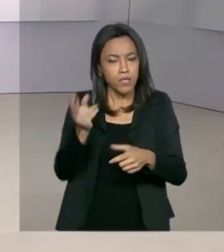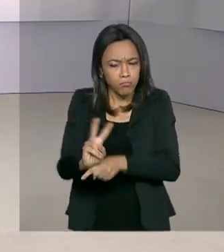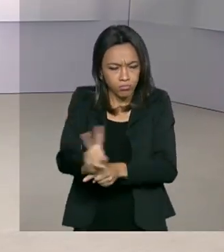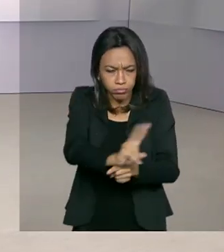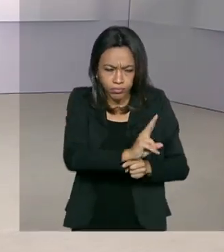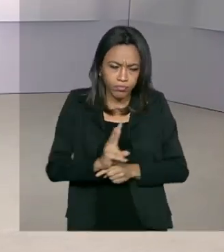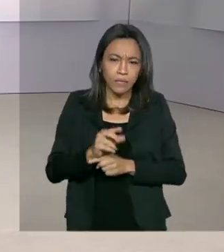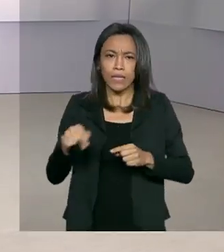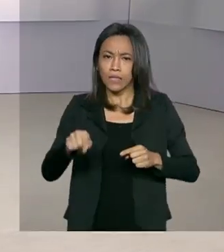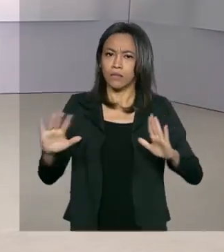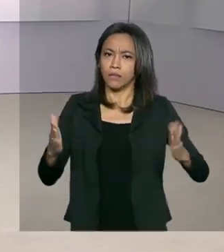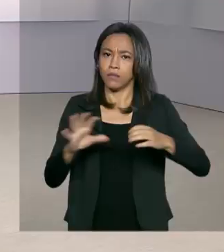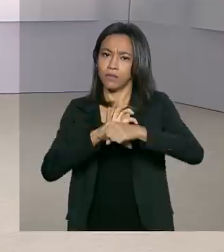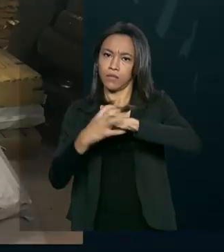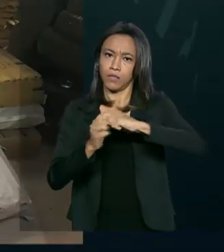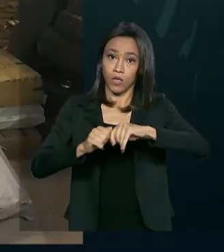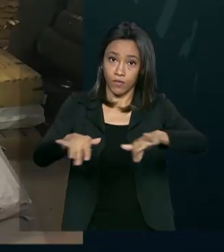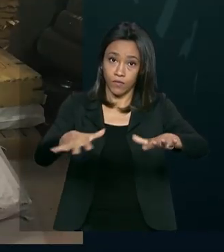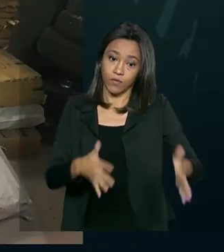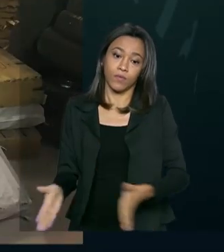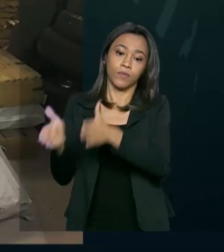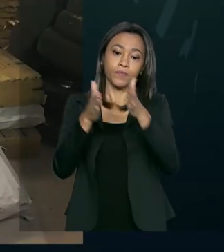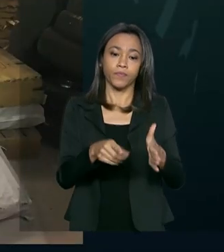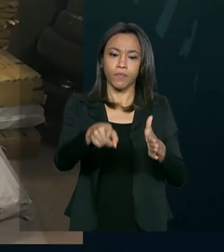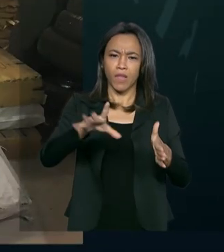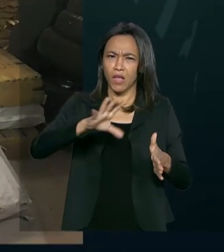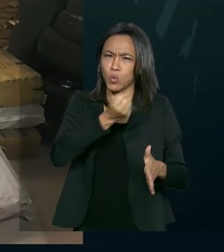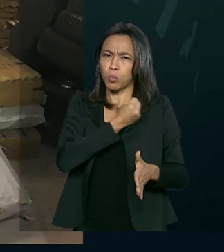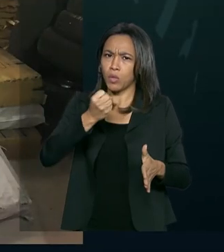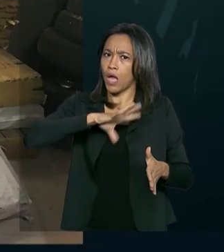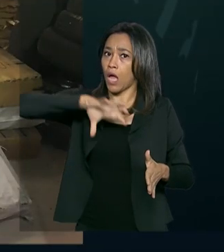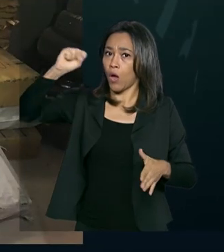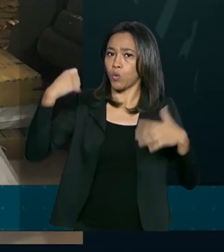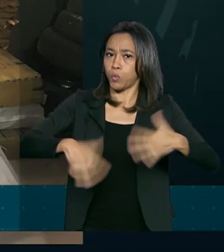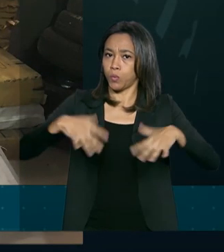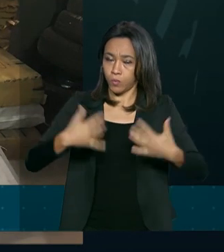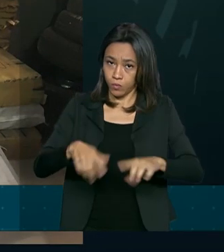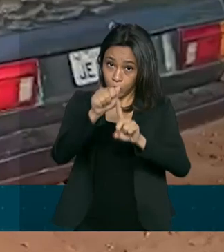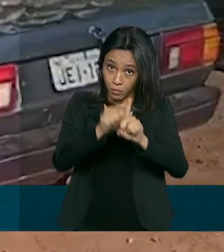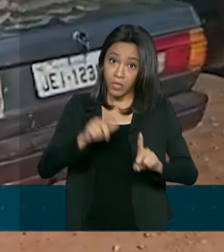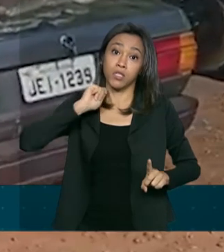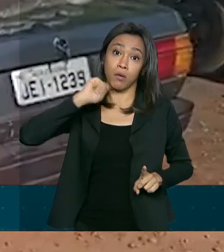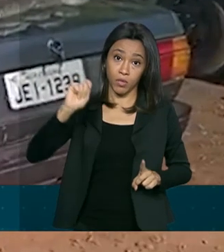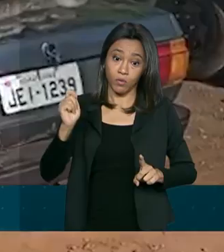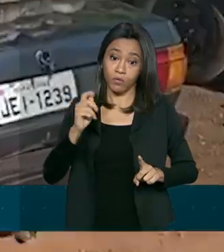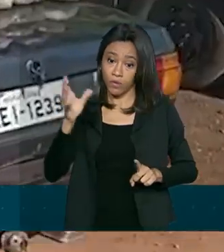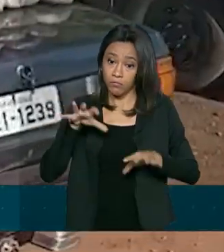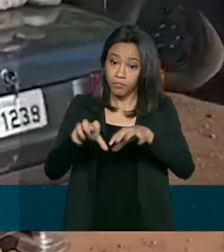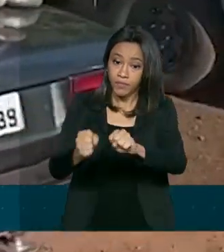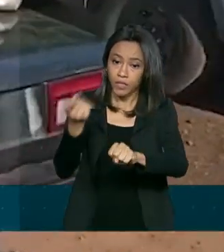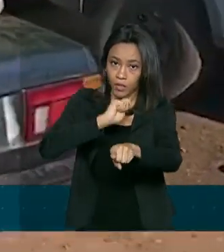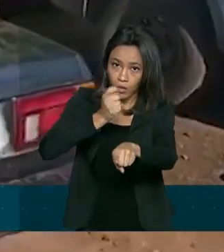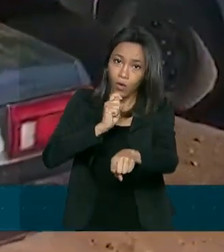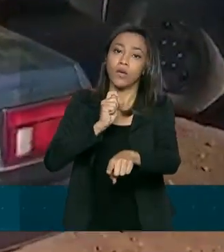a crise do coronavírus. A apreensão recorde de drogas no mês de abril faz parte da Operação Horus, que